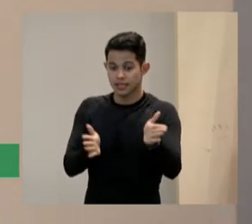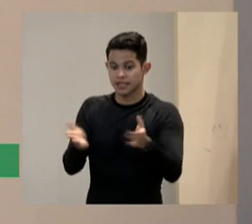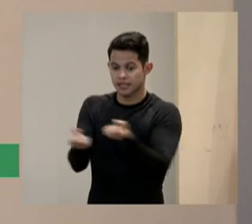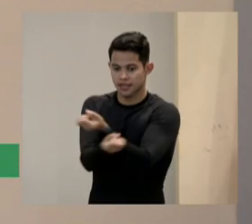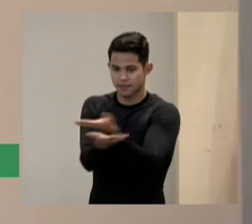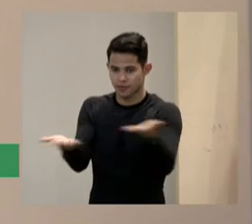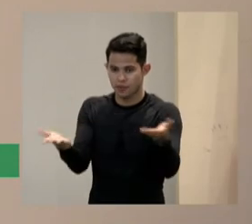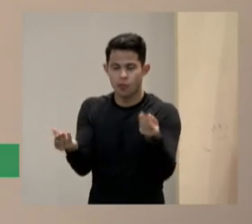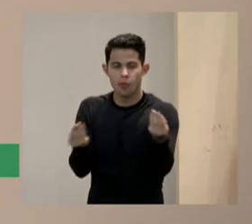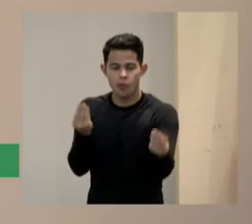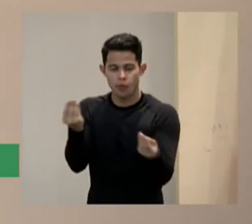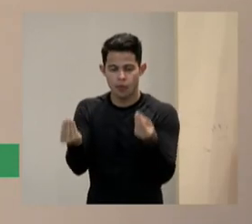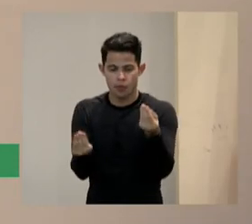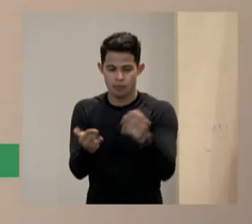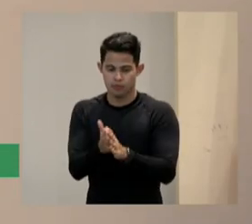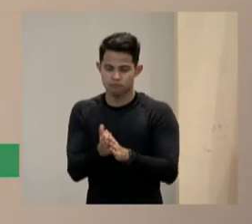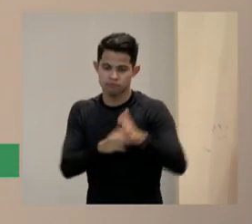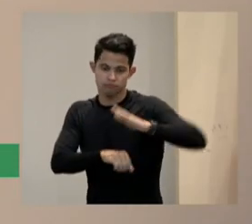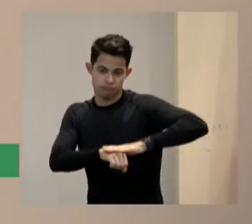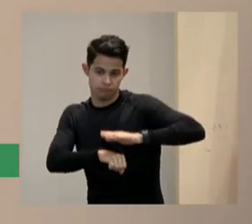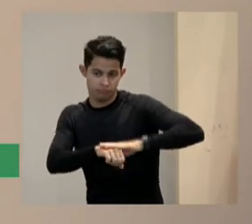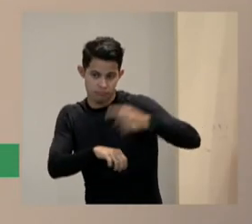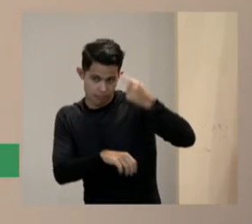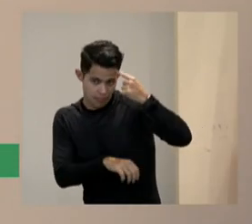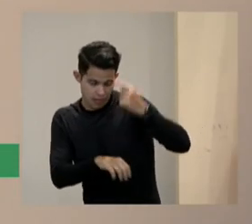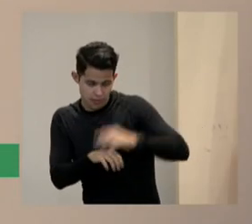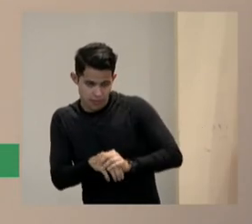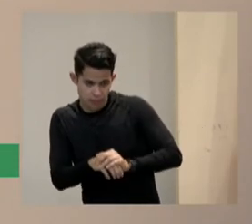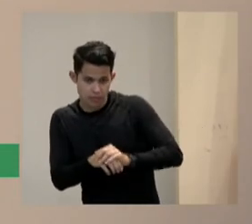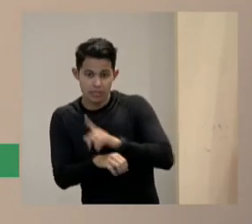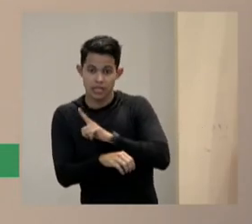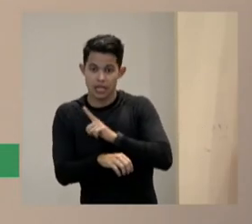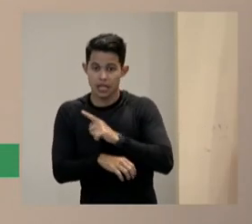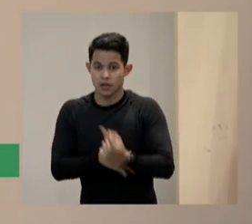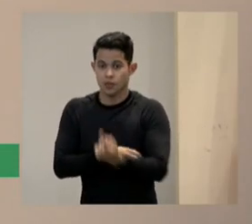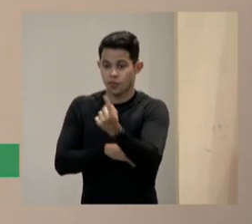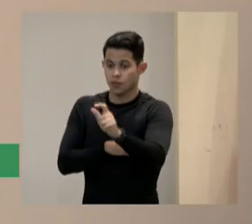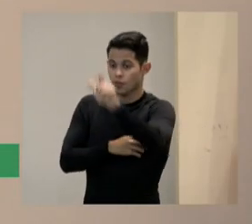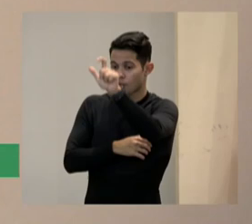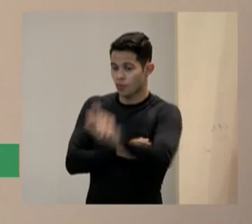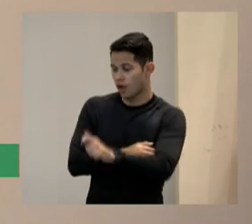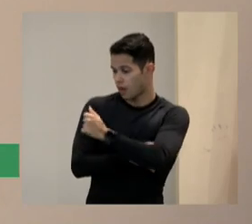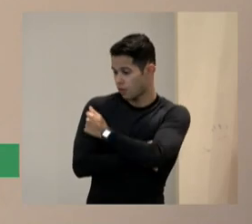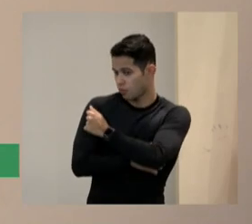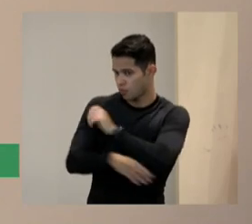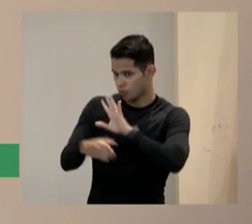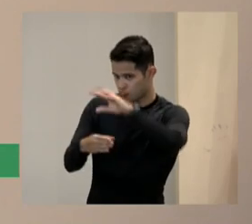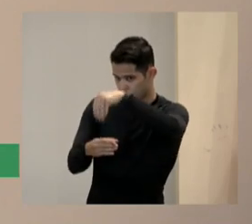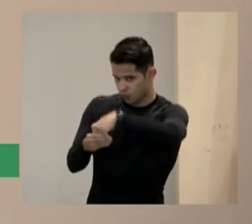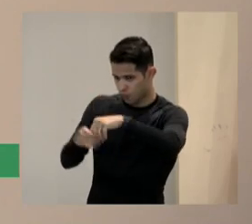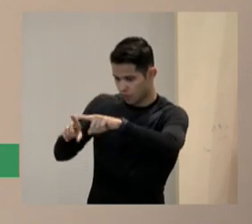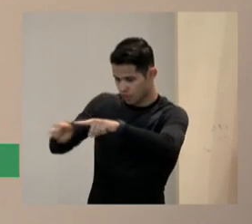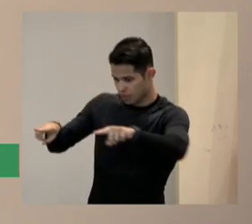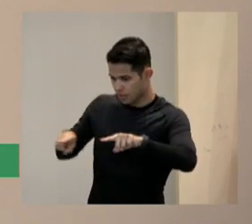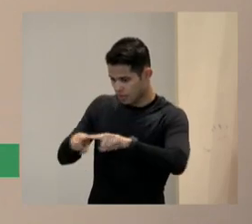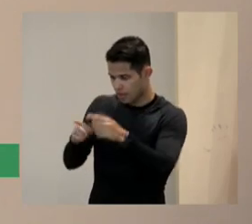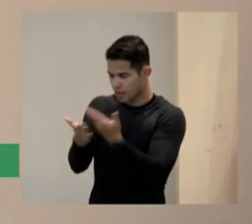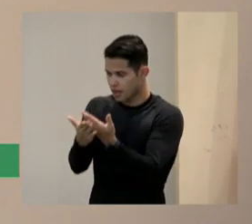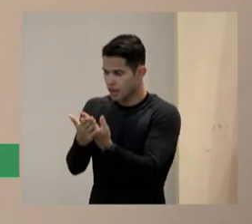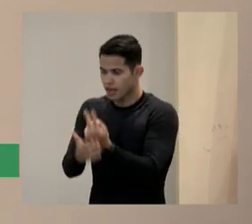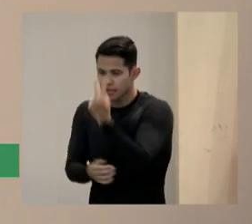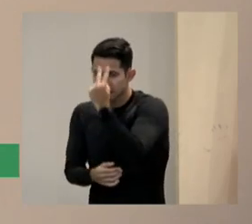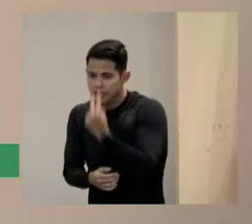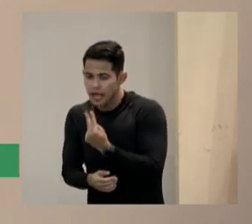e aí falo penso poxa vida eu tenho um aluno cego na minha sala e eu vou apresentar um